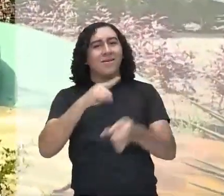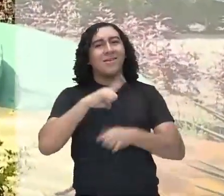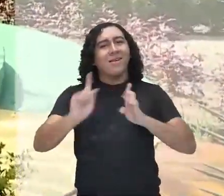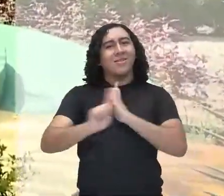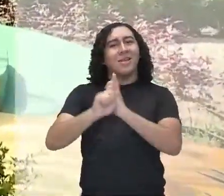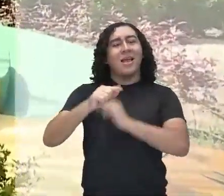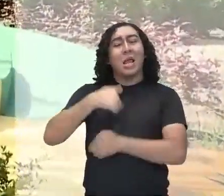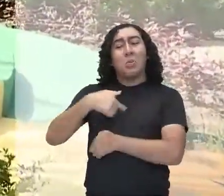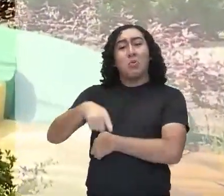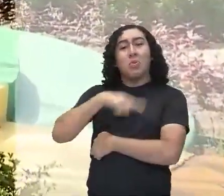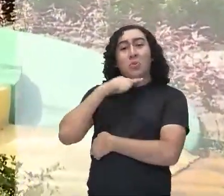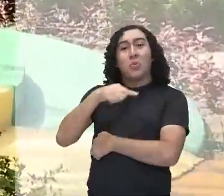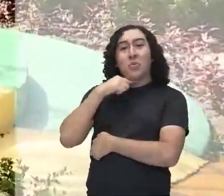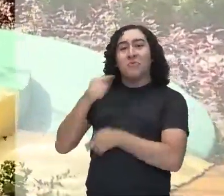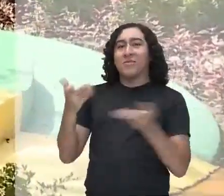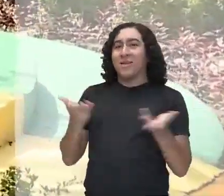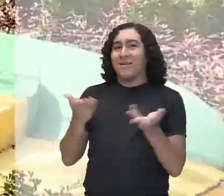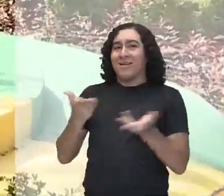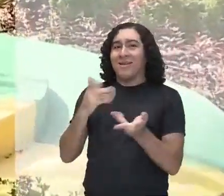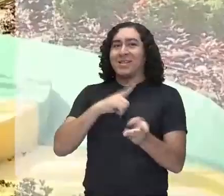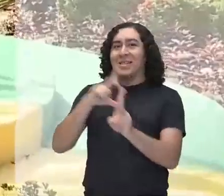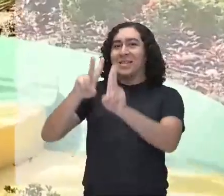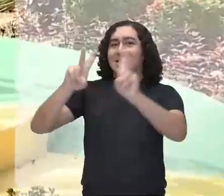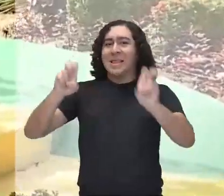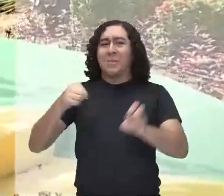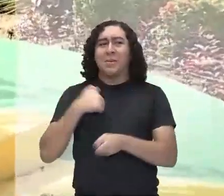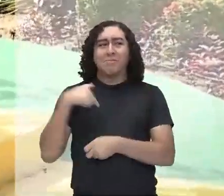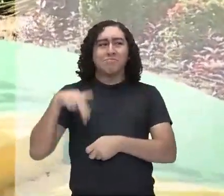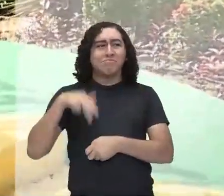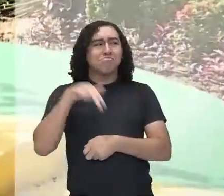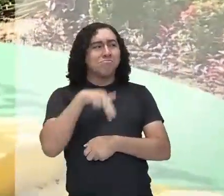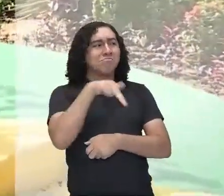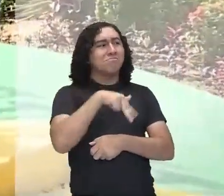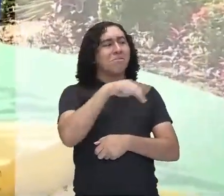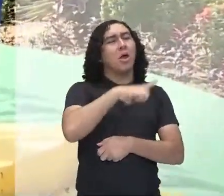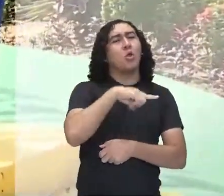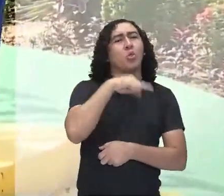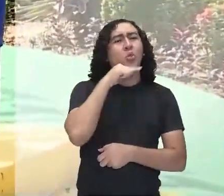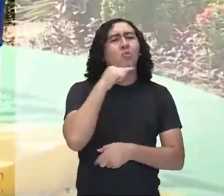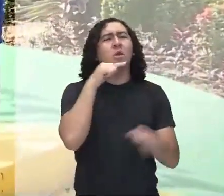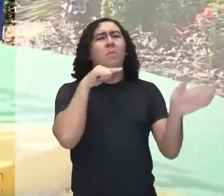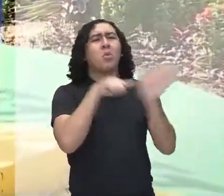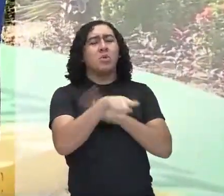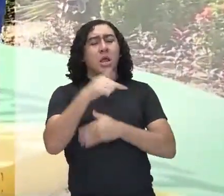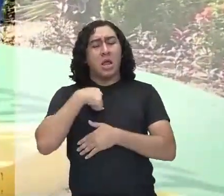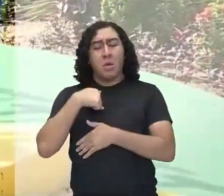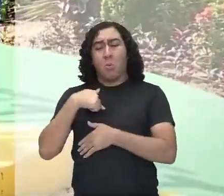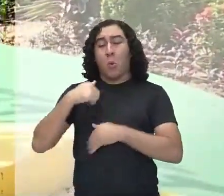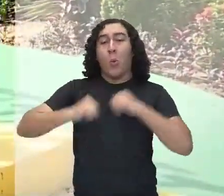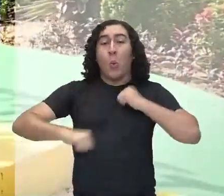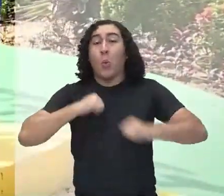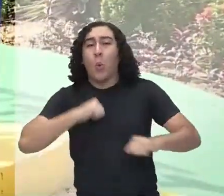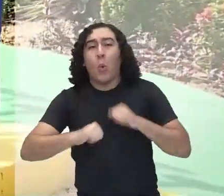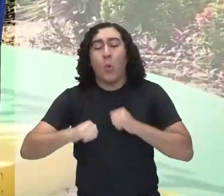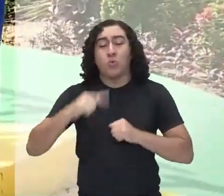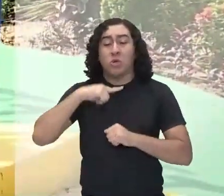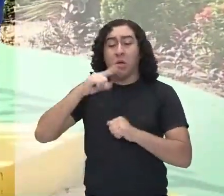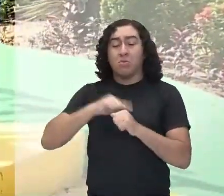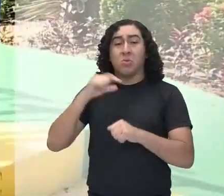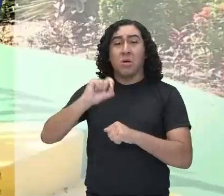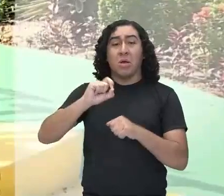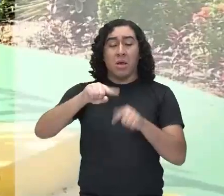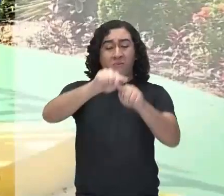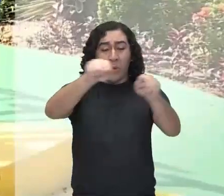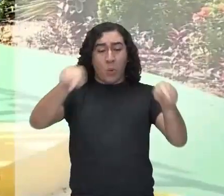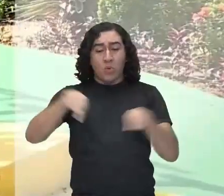bateu uma dúvida agora, eu tava vendo ali, aí ele vir sentado aqui, eu vim tirar essa dúvida. Rapaz, eu corro aqui, dou algumas voltas aqui, né?